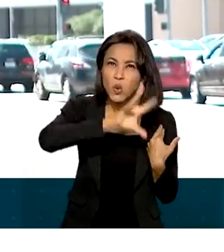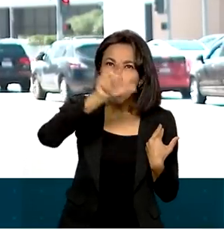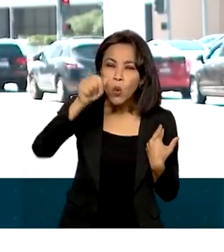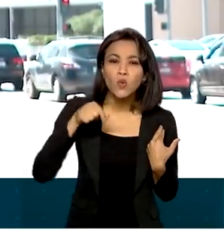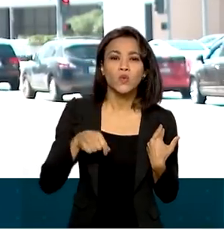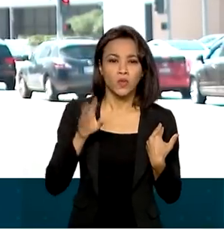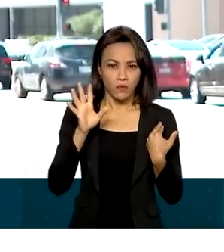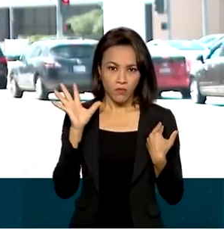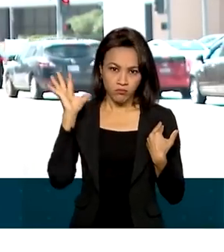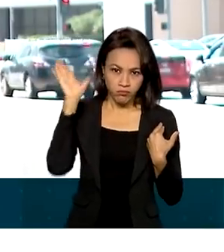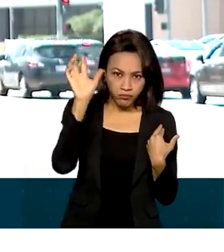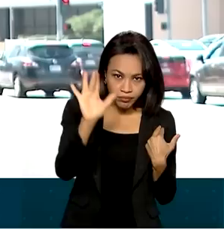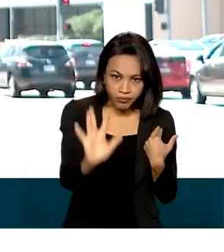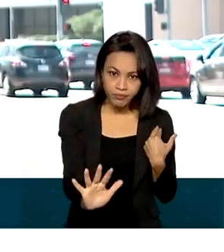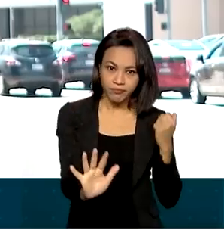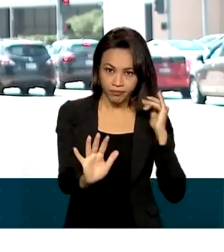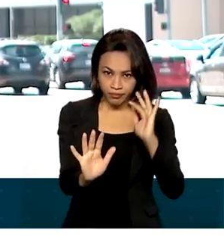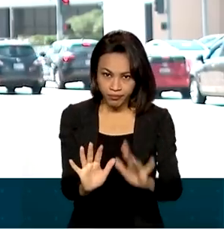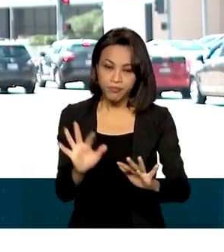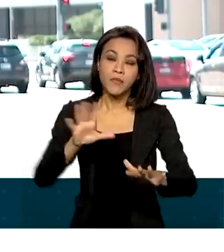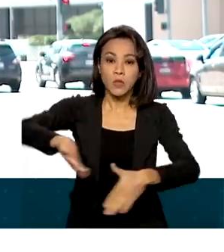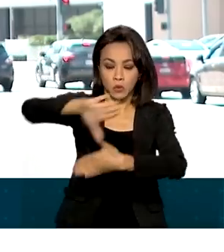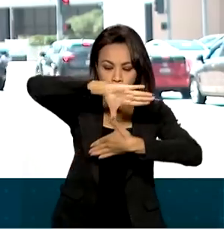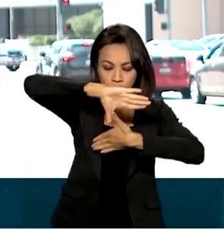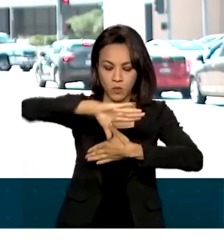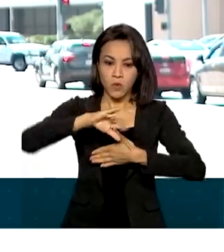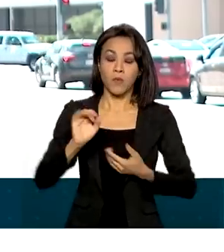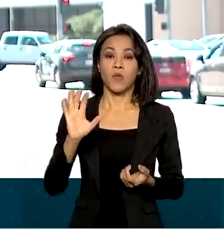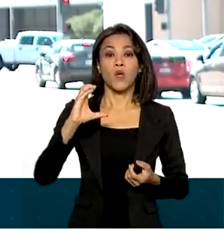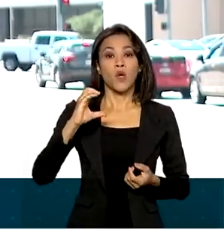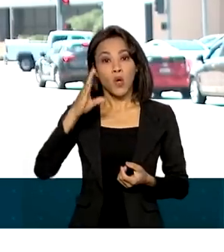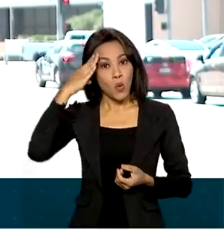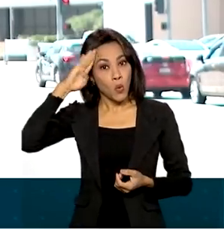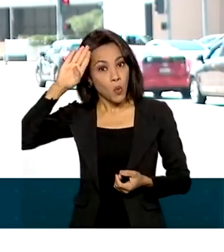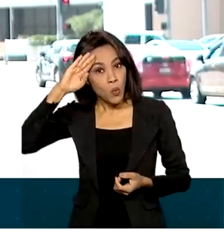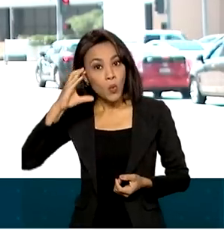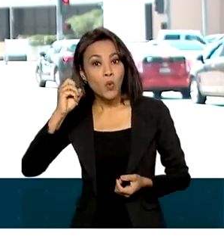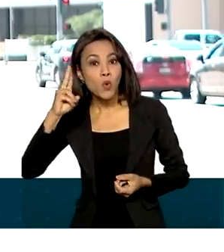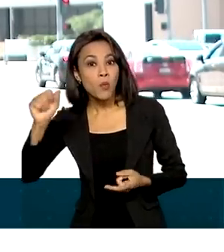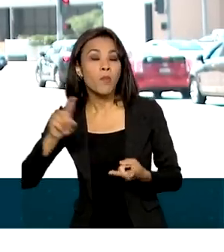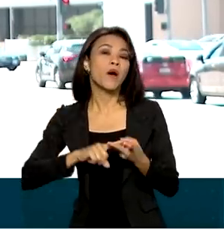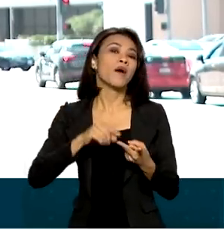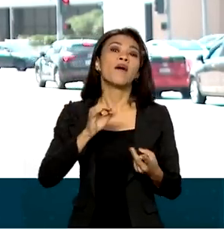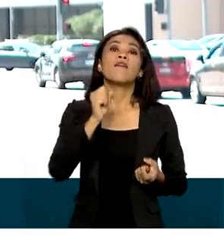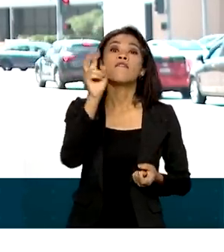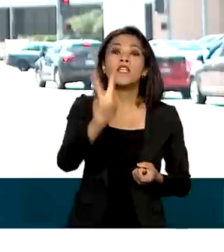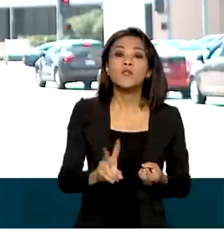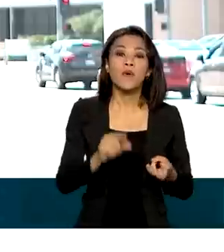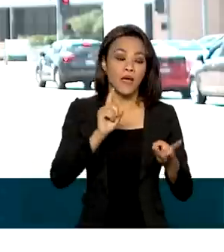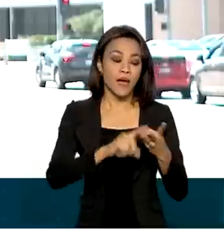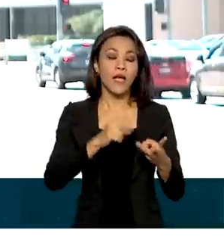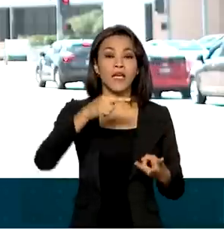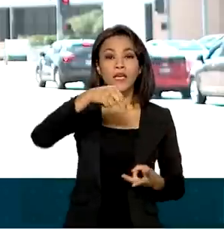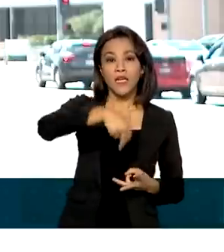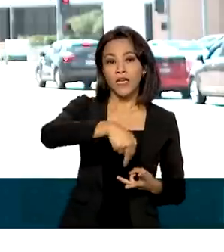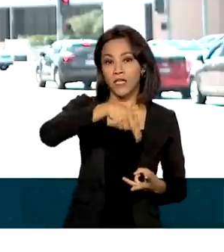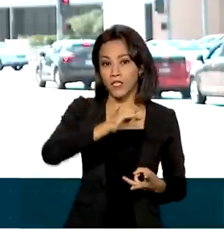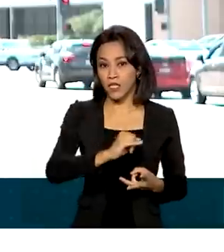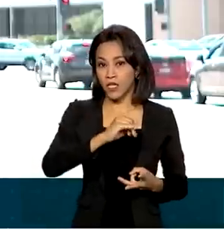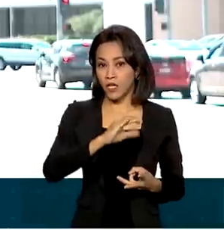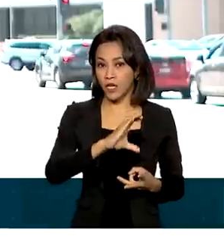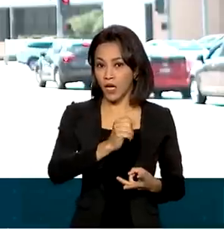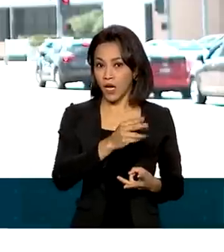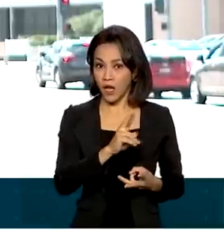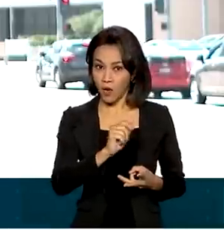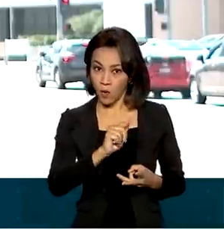devem comparecer. Os líderes de Cuba, Venezuela e Nicarágua não foram convidados. Em resposta, os